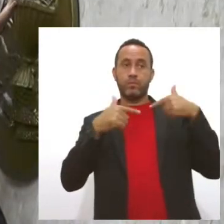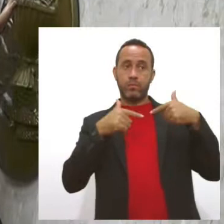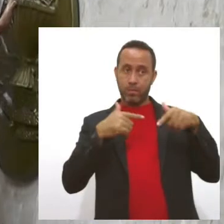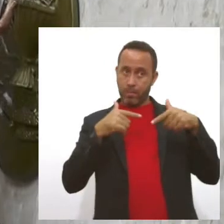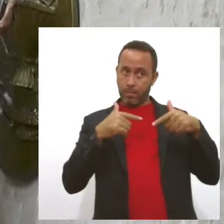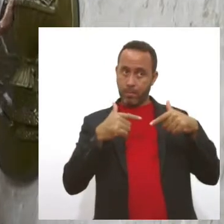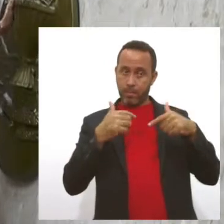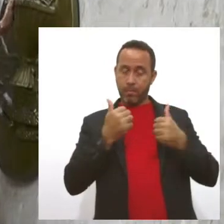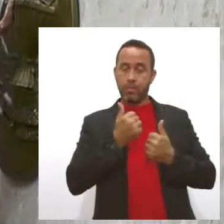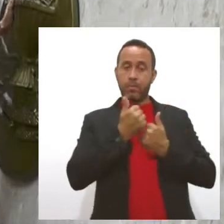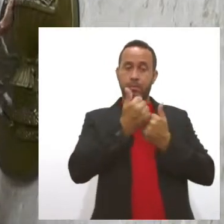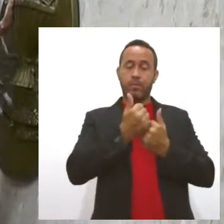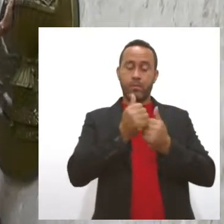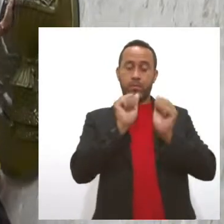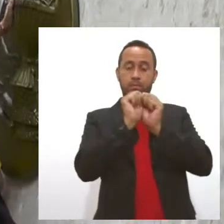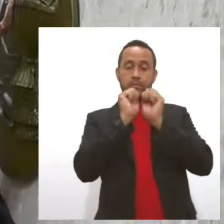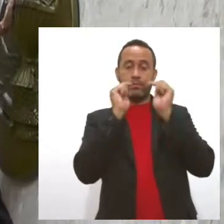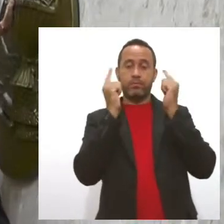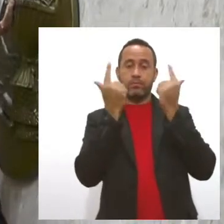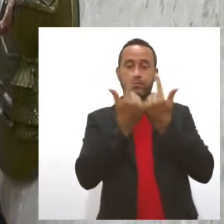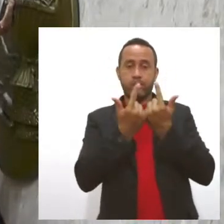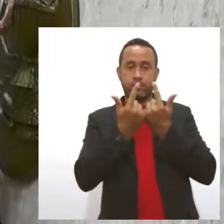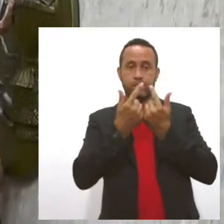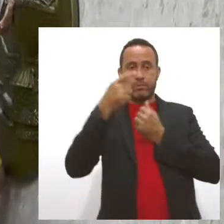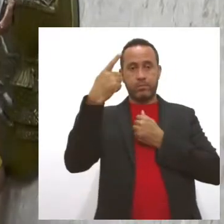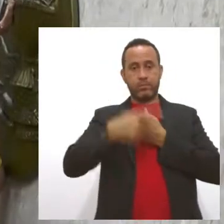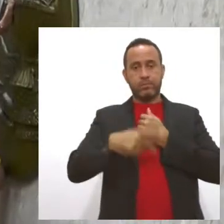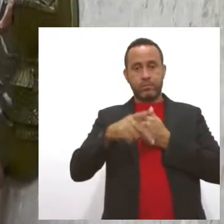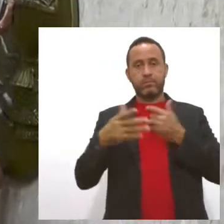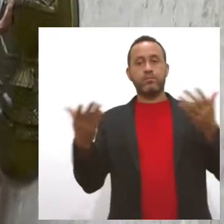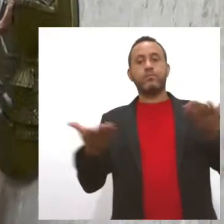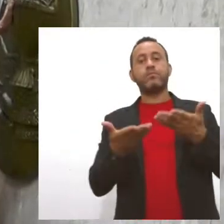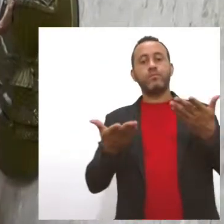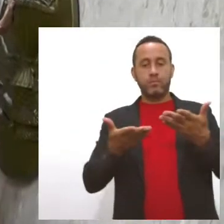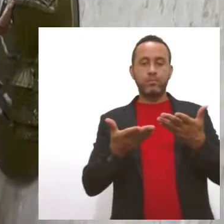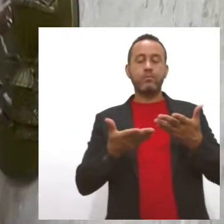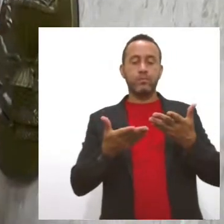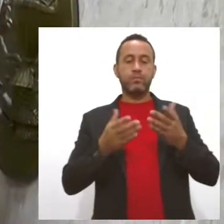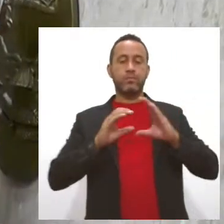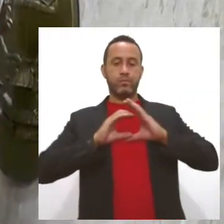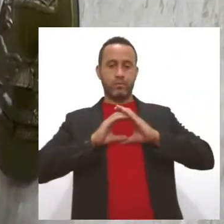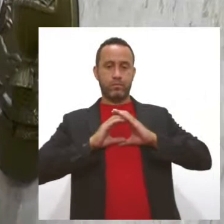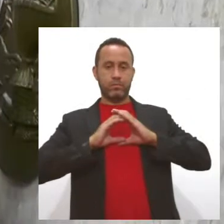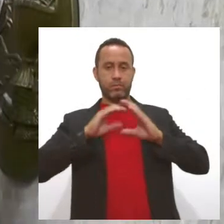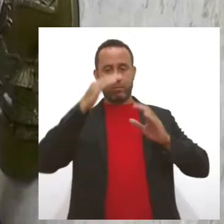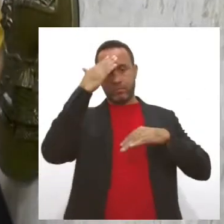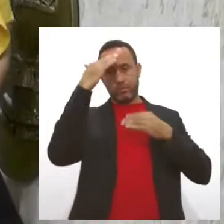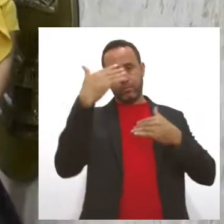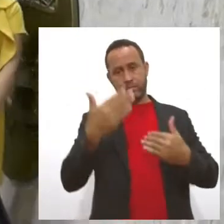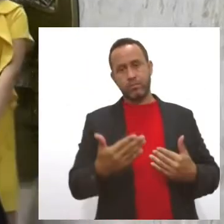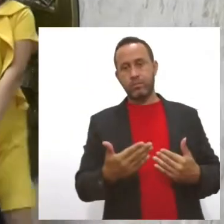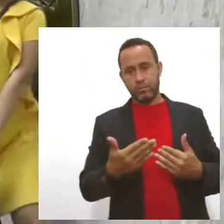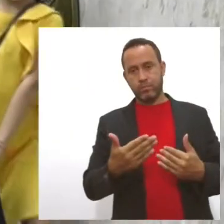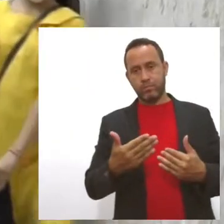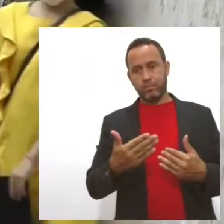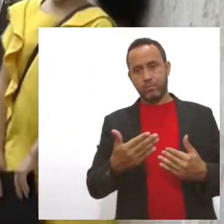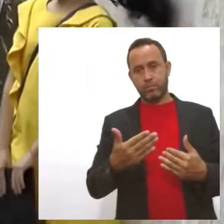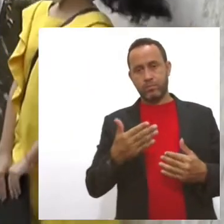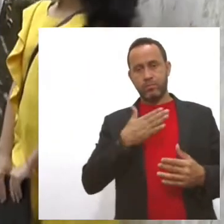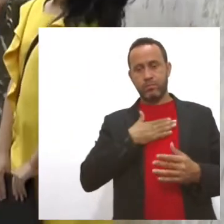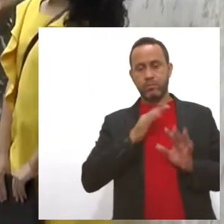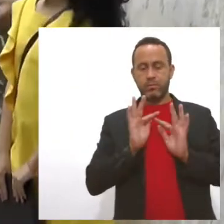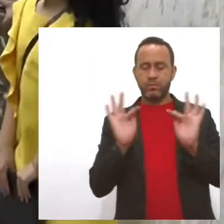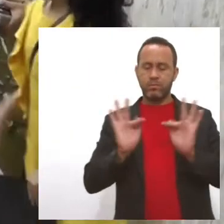para eles aqui na Assembleia Legislativa e agora recebo essa medalha de honra o método do dever cumprido. Na humildade, na